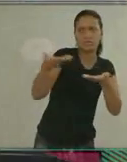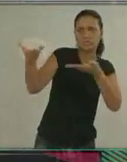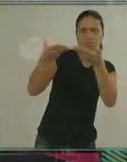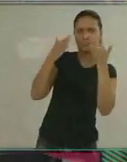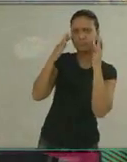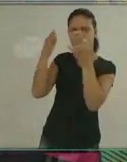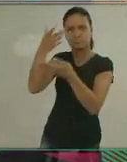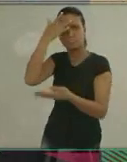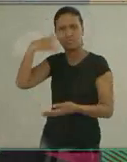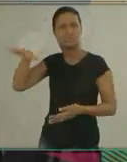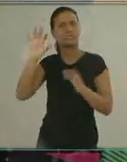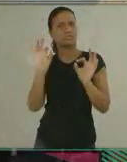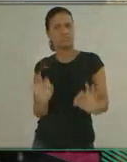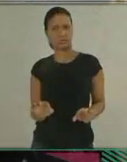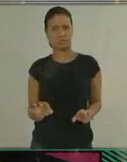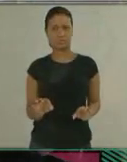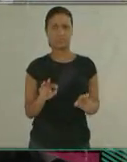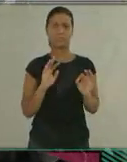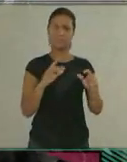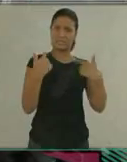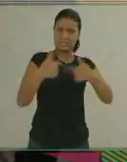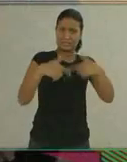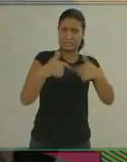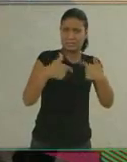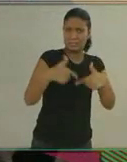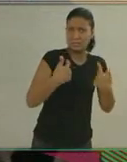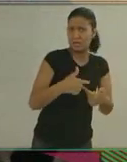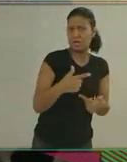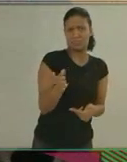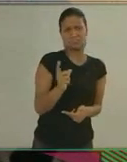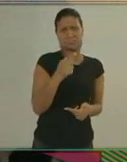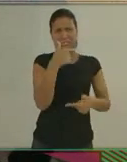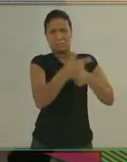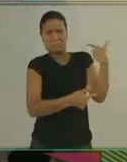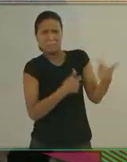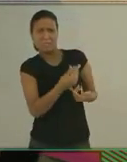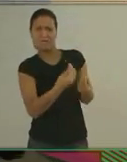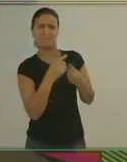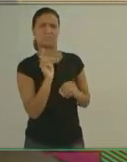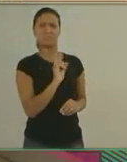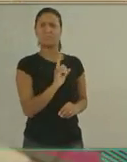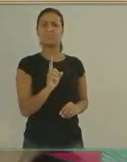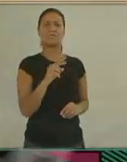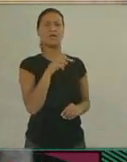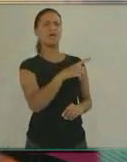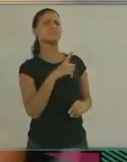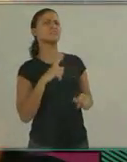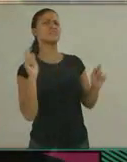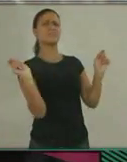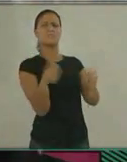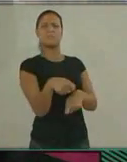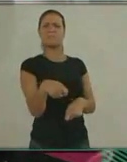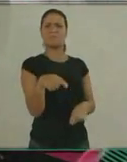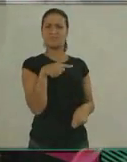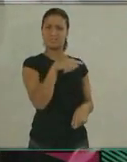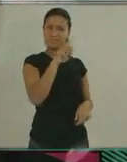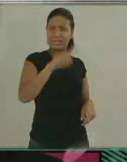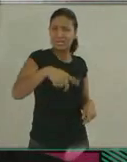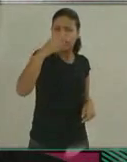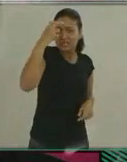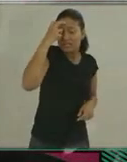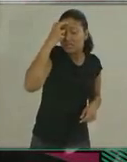igual aos demais. A limitação da Luciana, no momento certo, é dado o atendimento